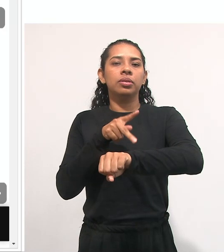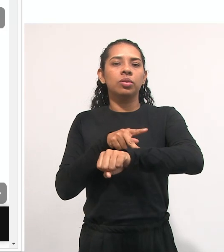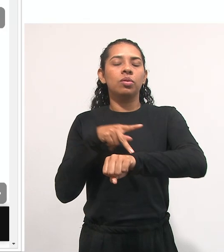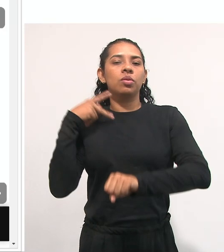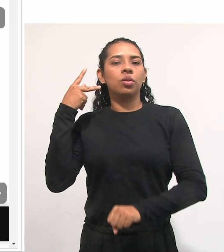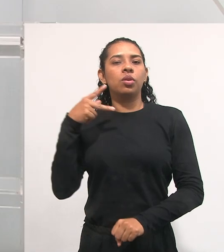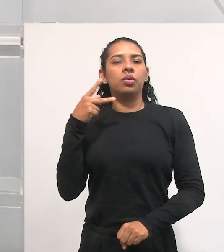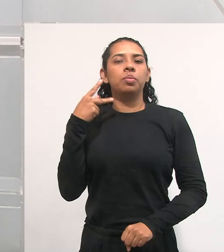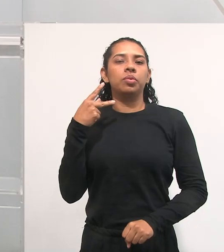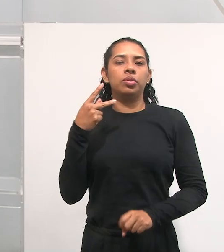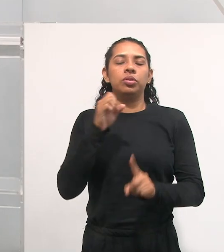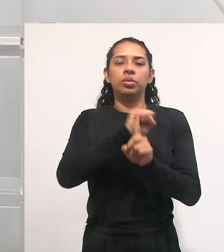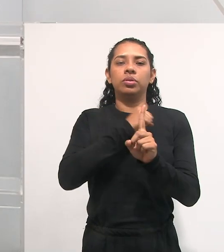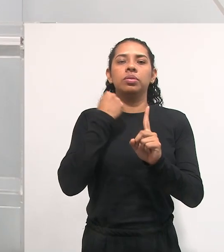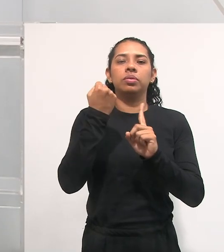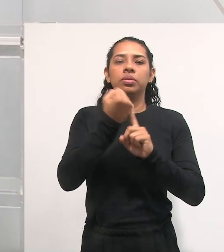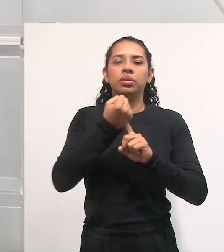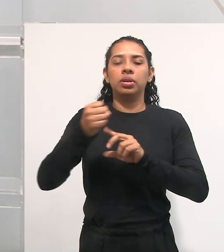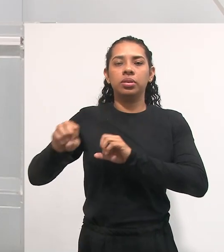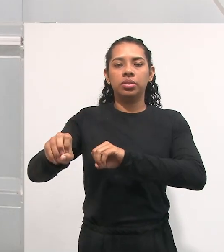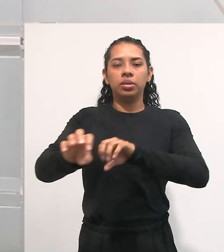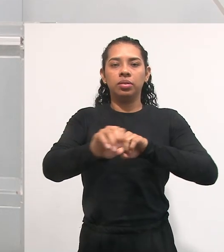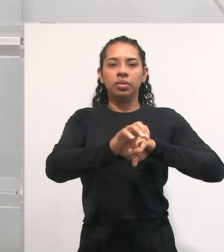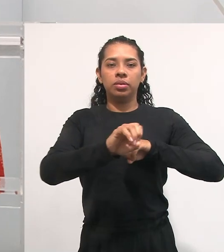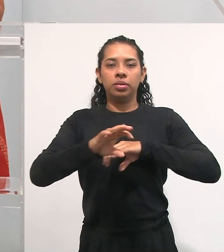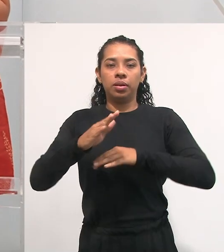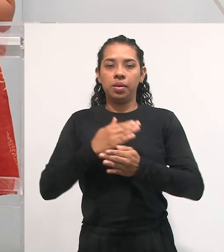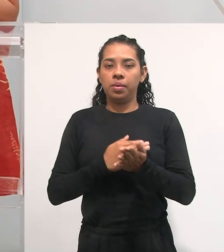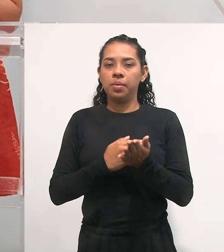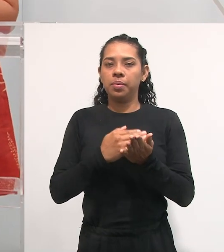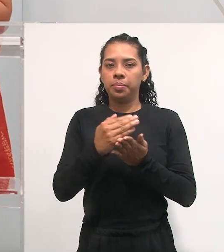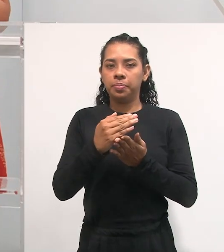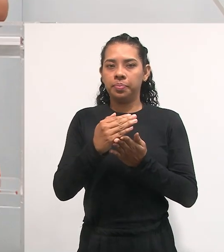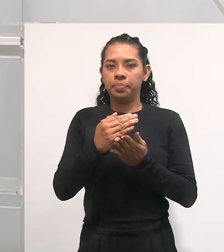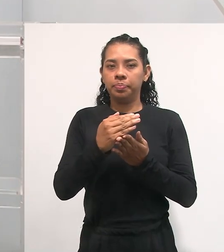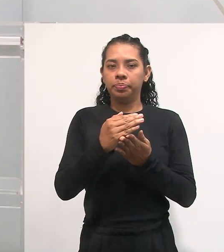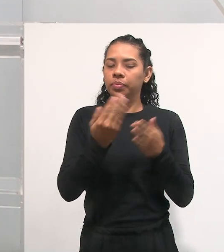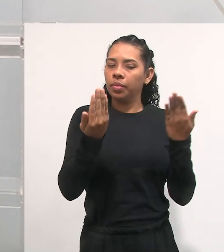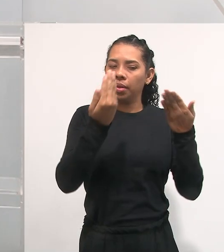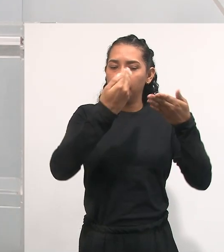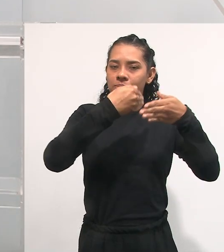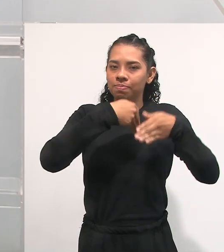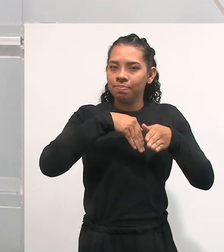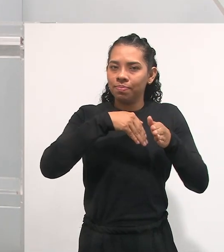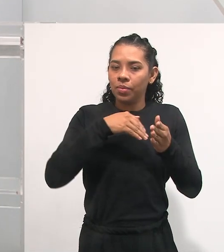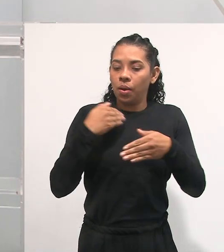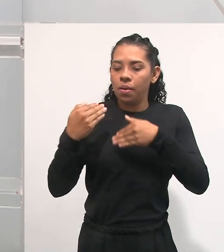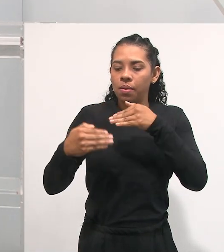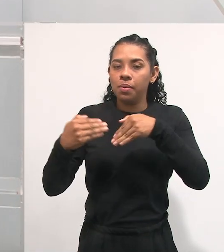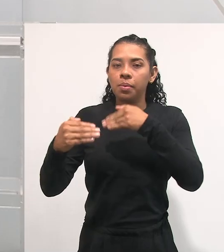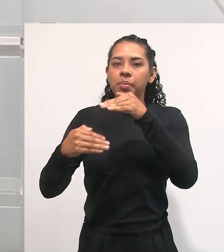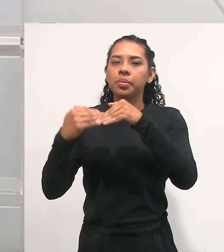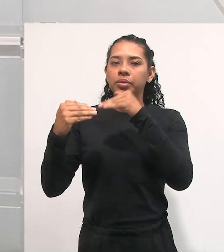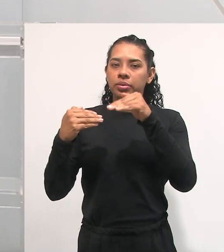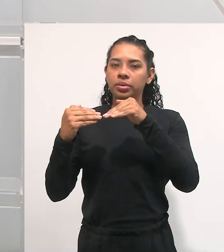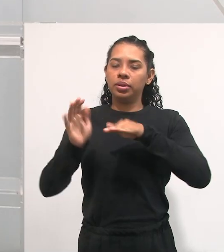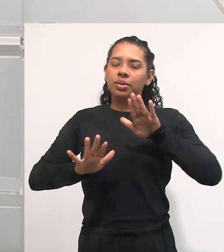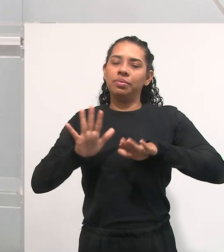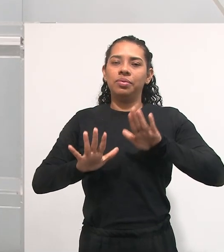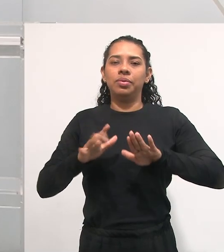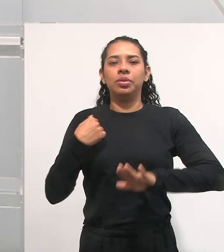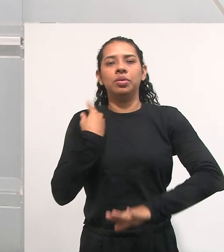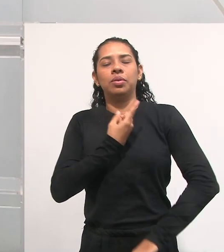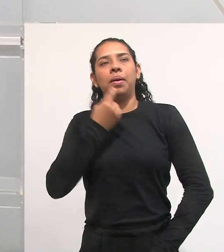análise, esse ponto de partida de que a avaliação, os processos avaliativos, porque às vezes quando a gente fala